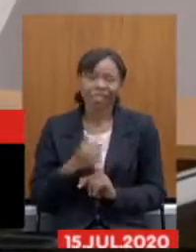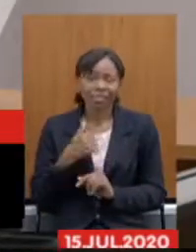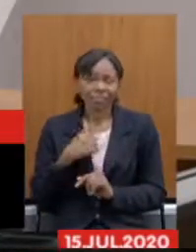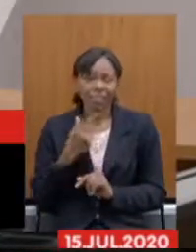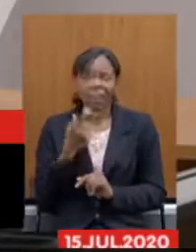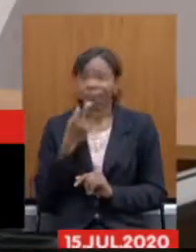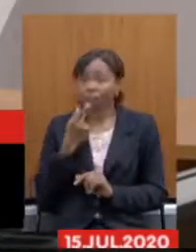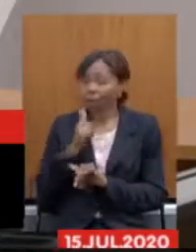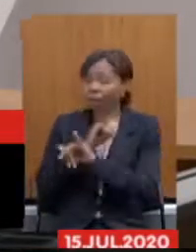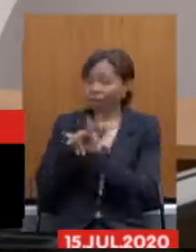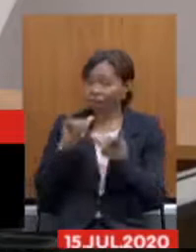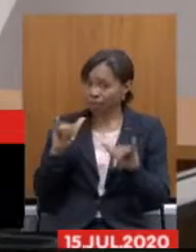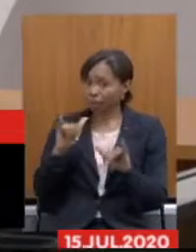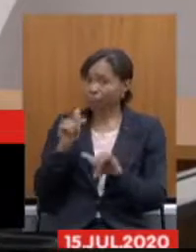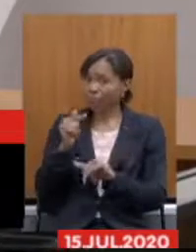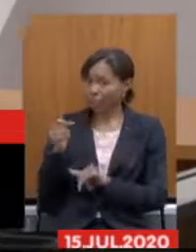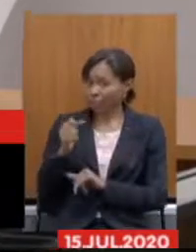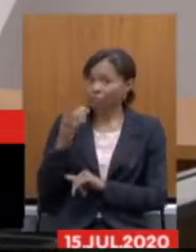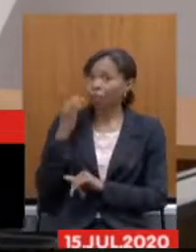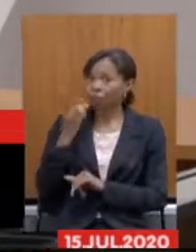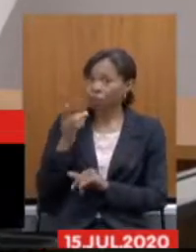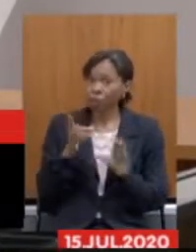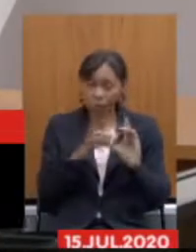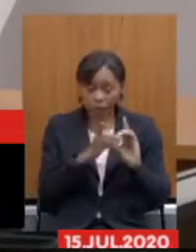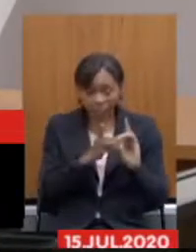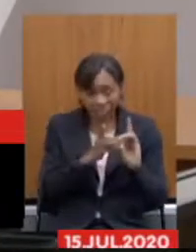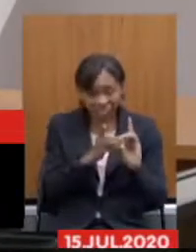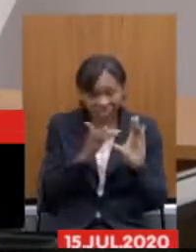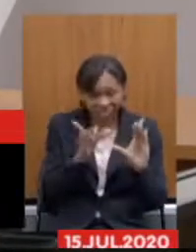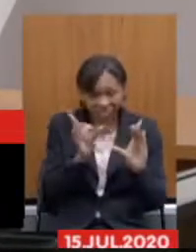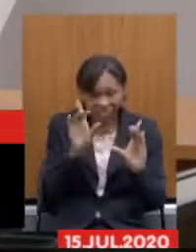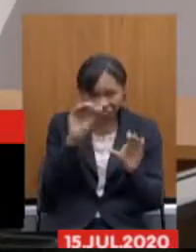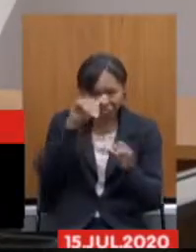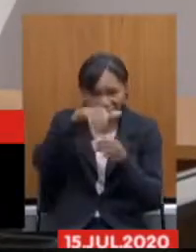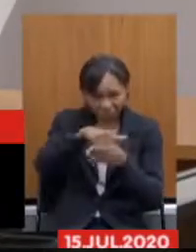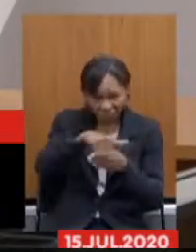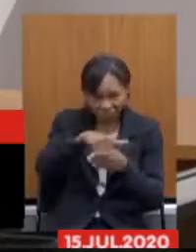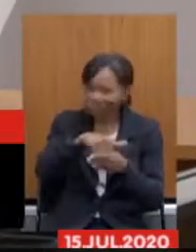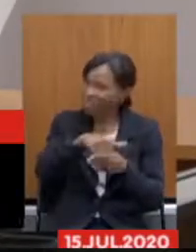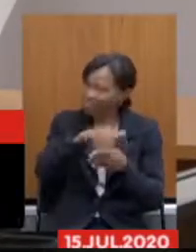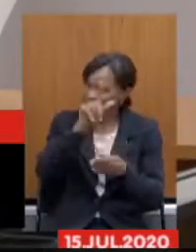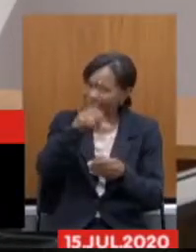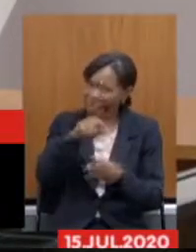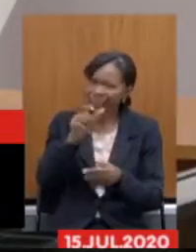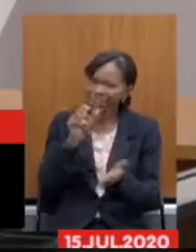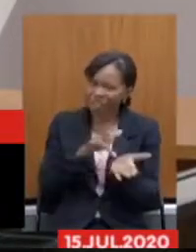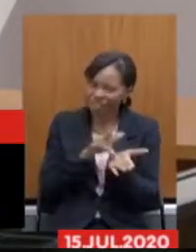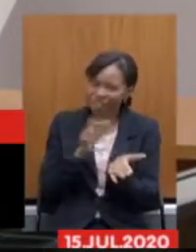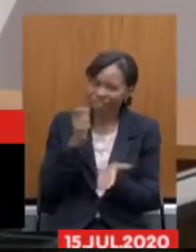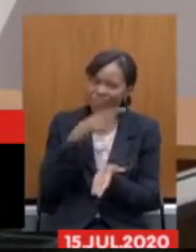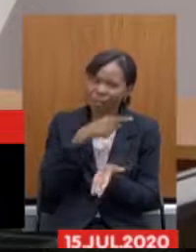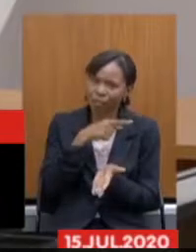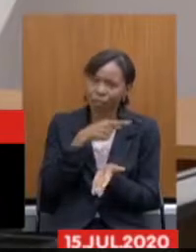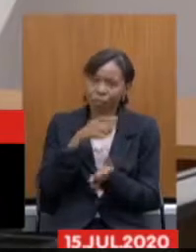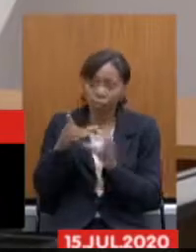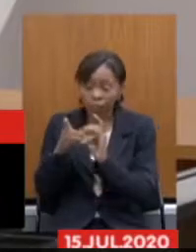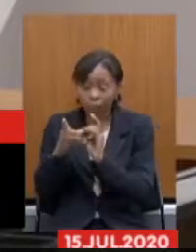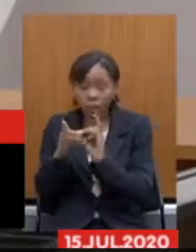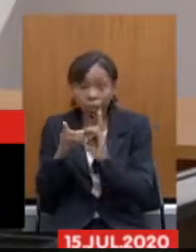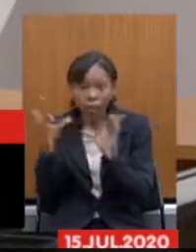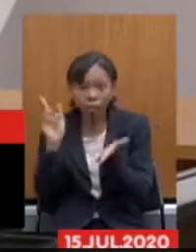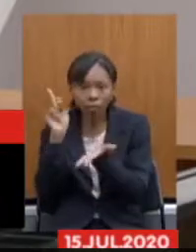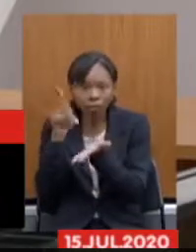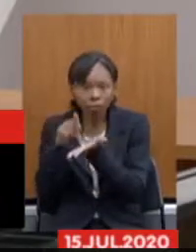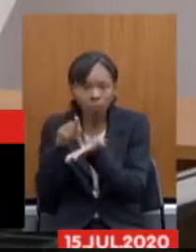deputados democracia que se resume a voto é democracia fictícia a verdadeira democracia é